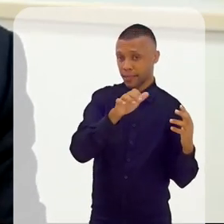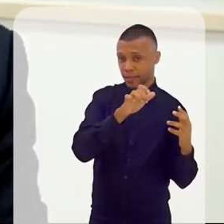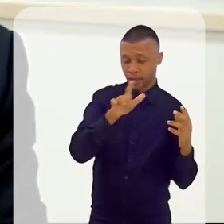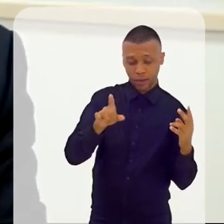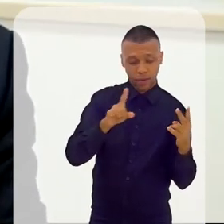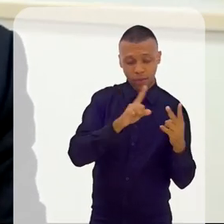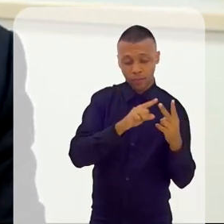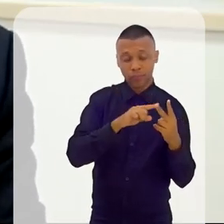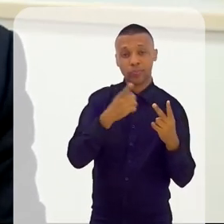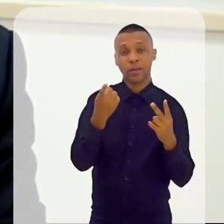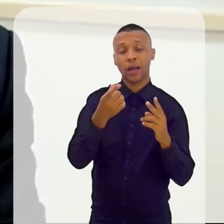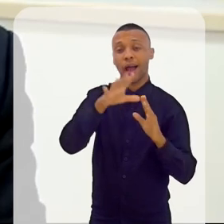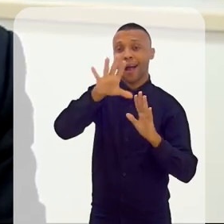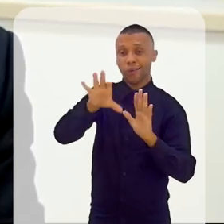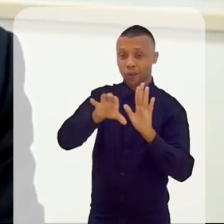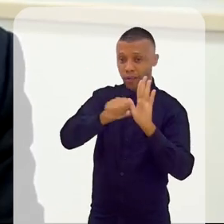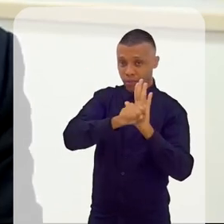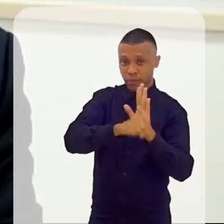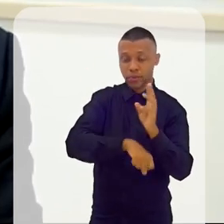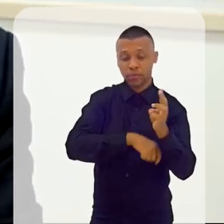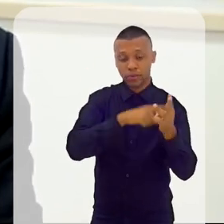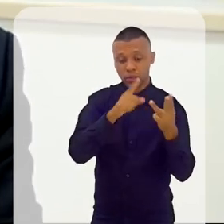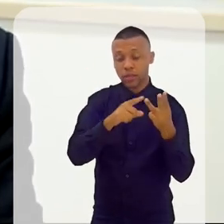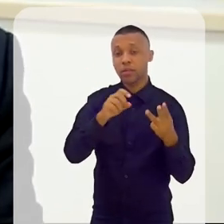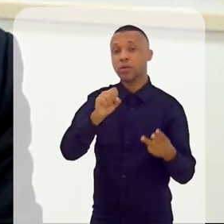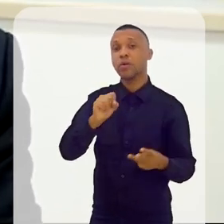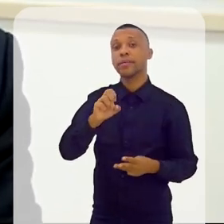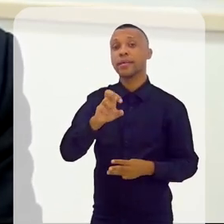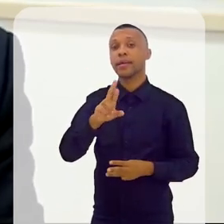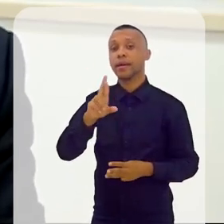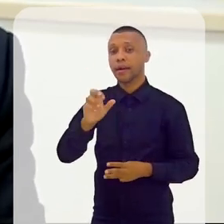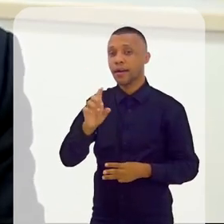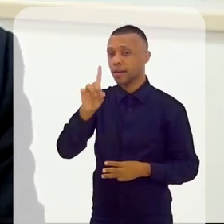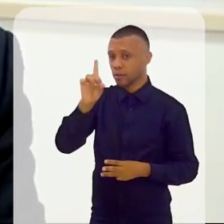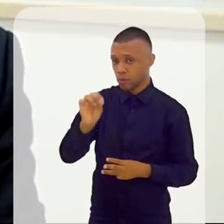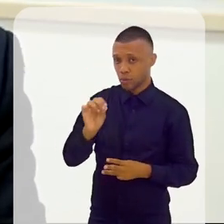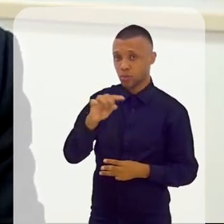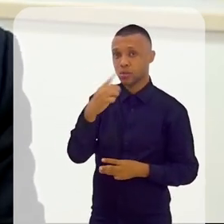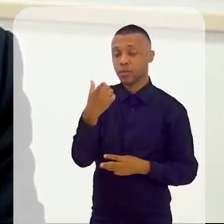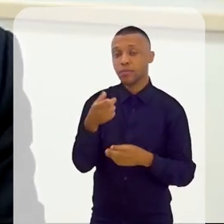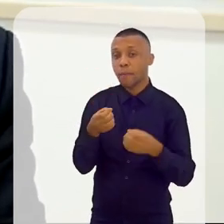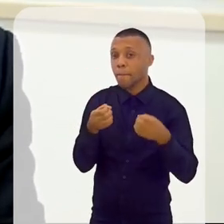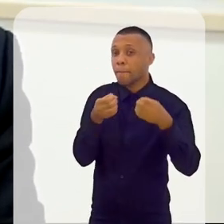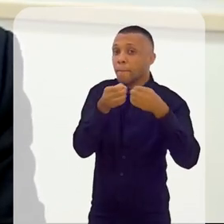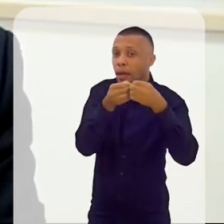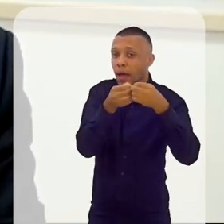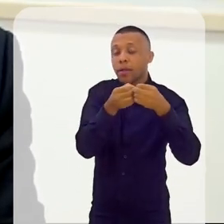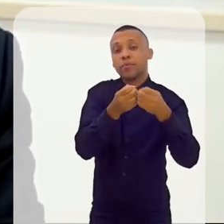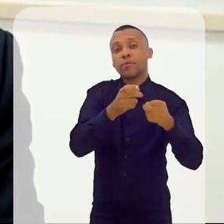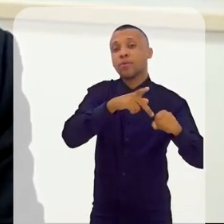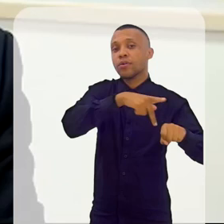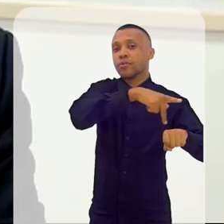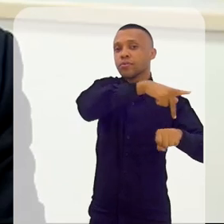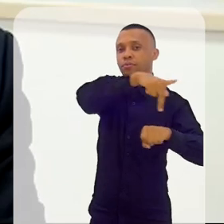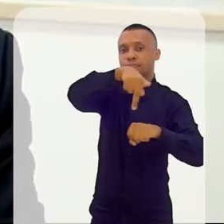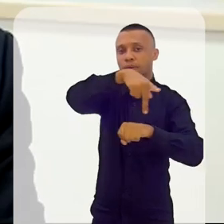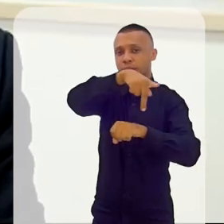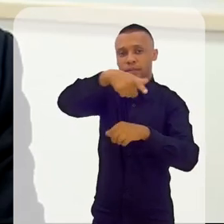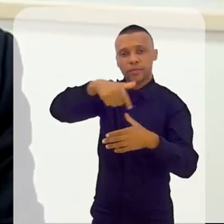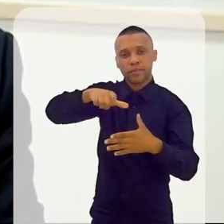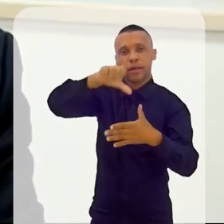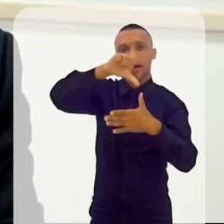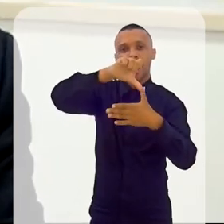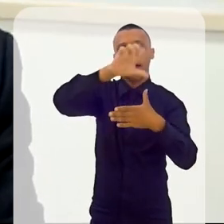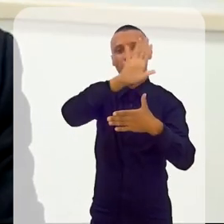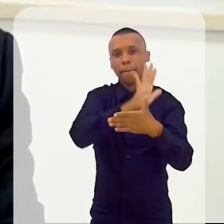Estamos perto também dos outros países da América do Sul. Portanto, a responsabilidade, A preocupação que nós